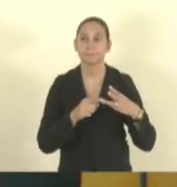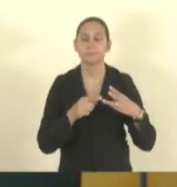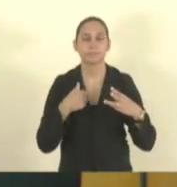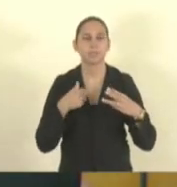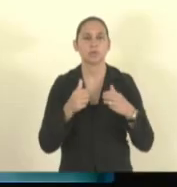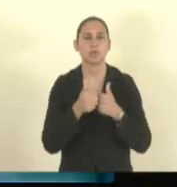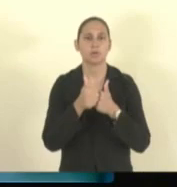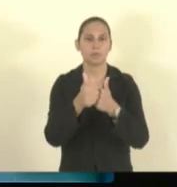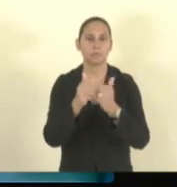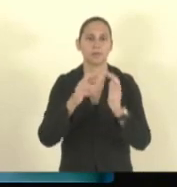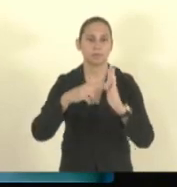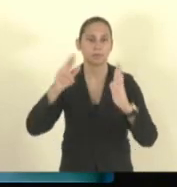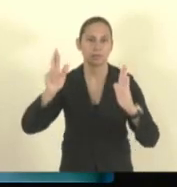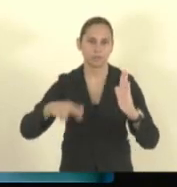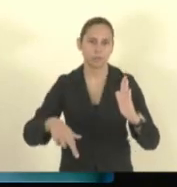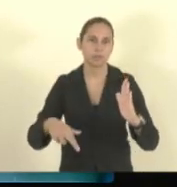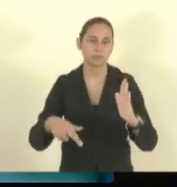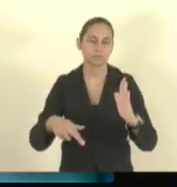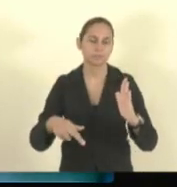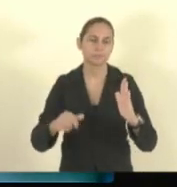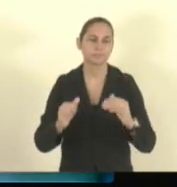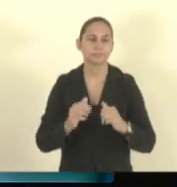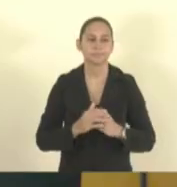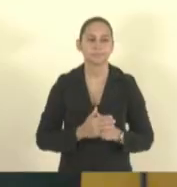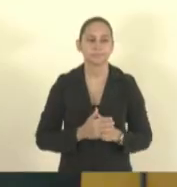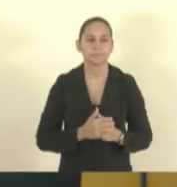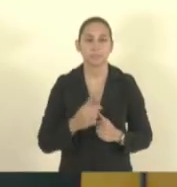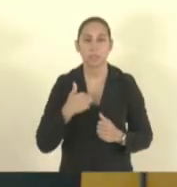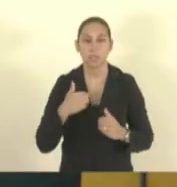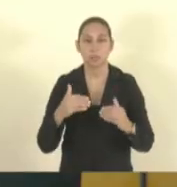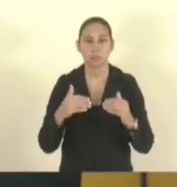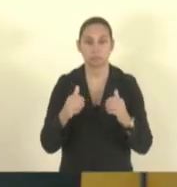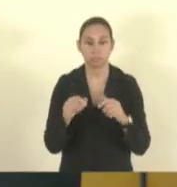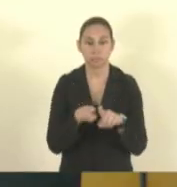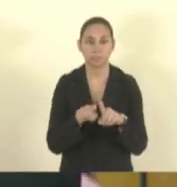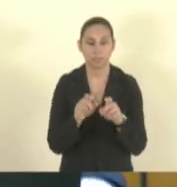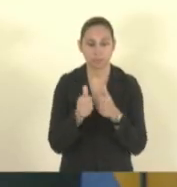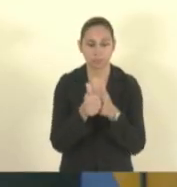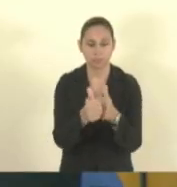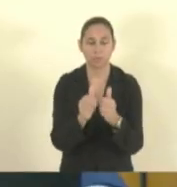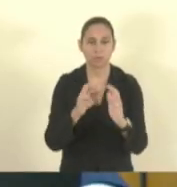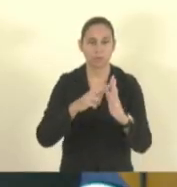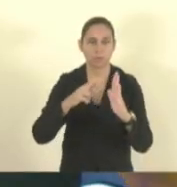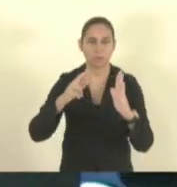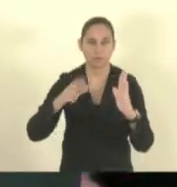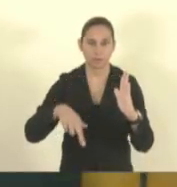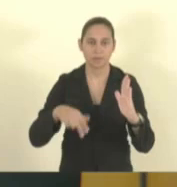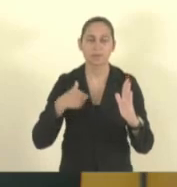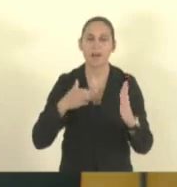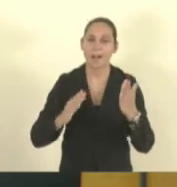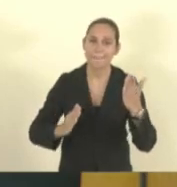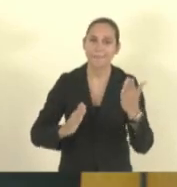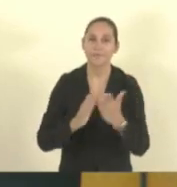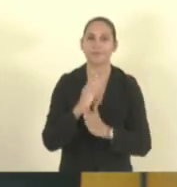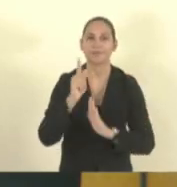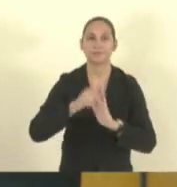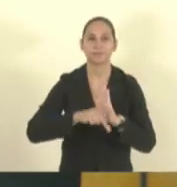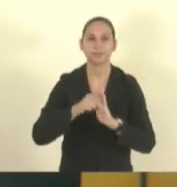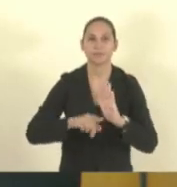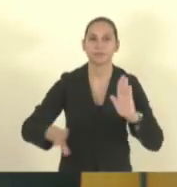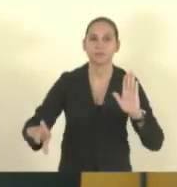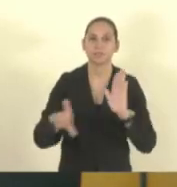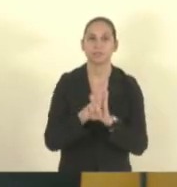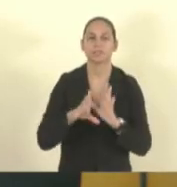Acompanho o relator, senhor presidente. Obrigado, deputado. Eu também acompanho o relator. Então, projeto de lei aprovado por